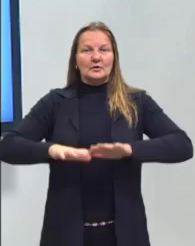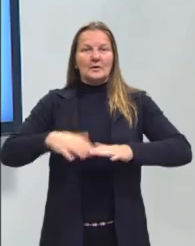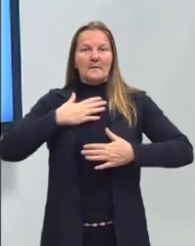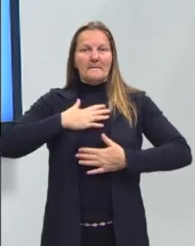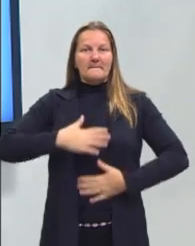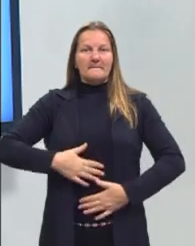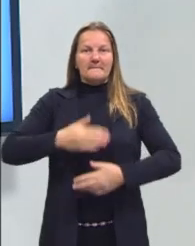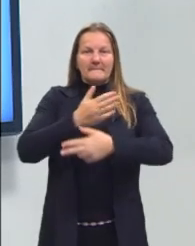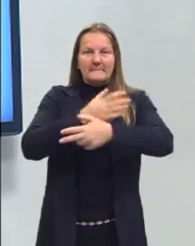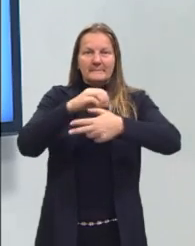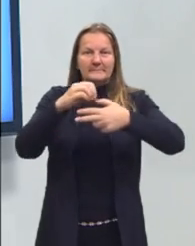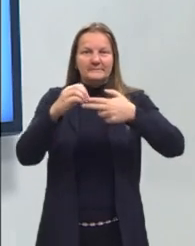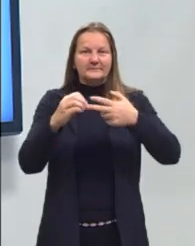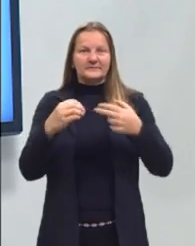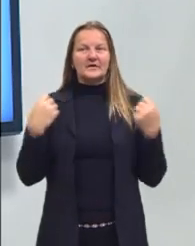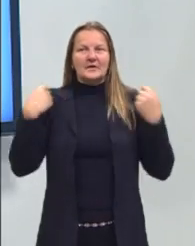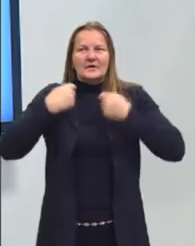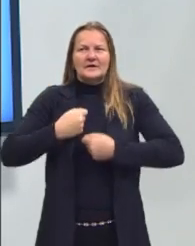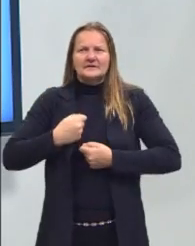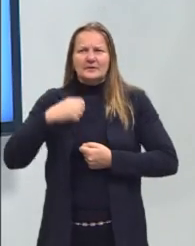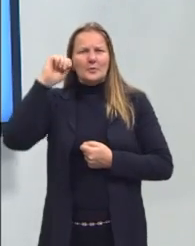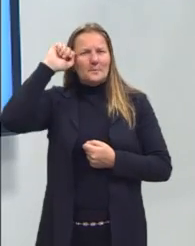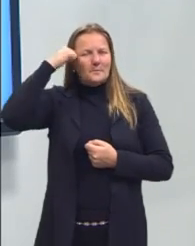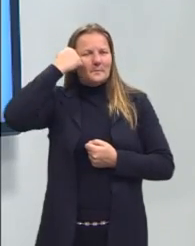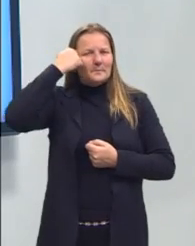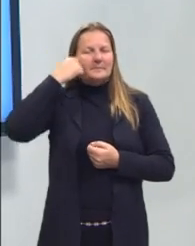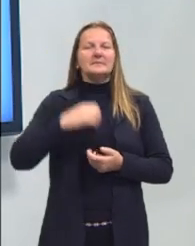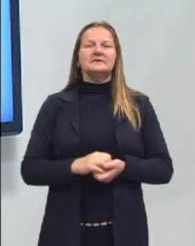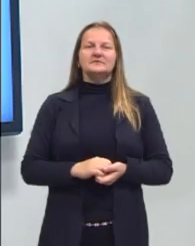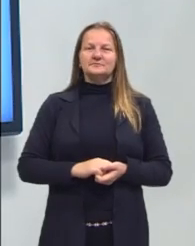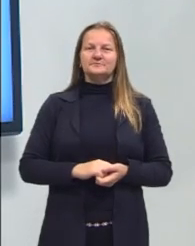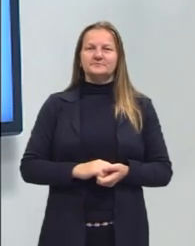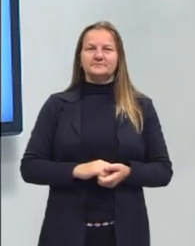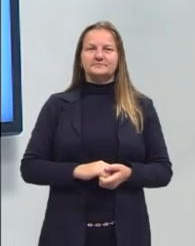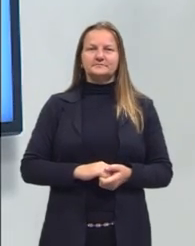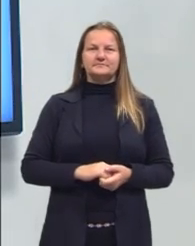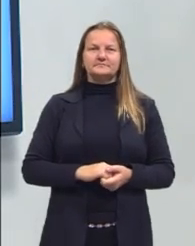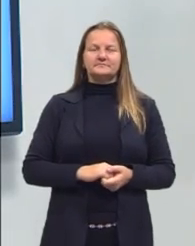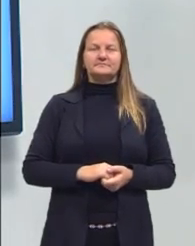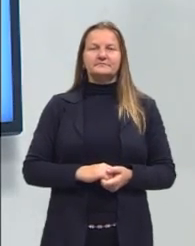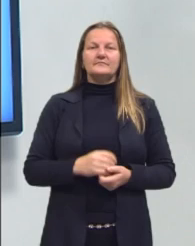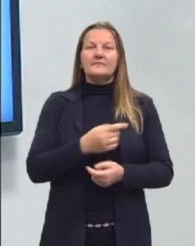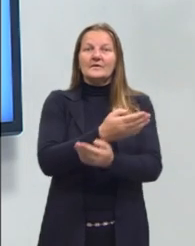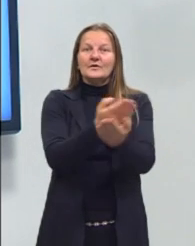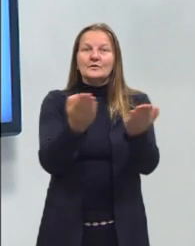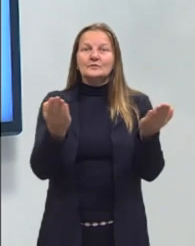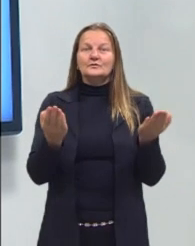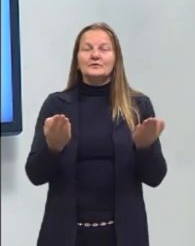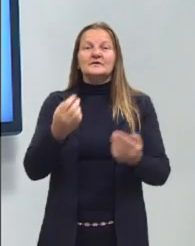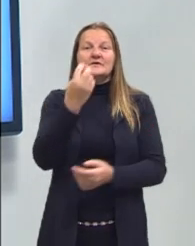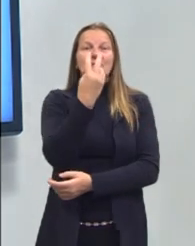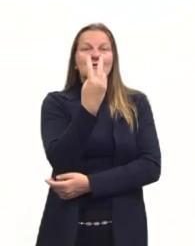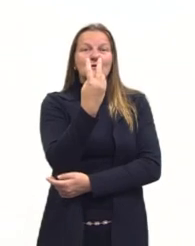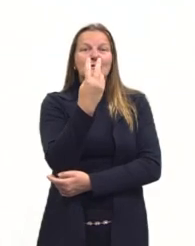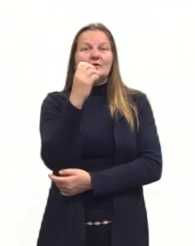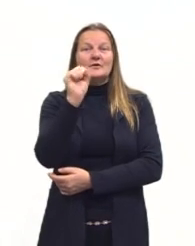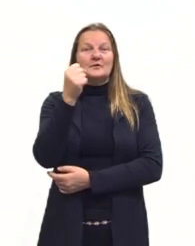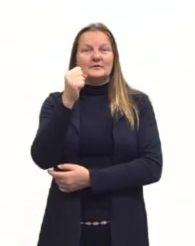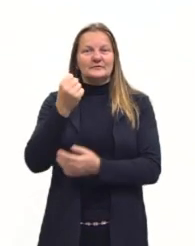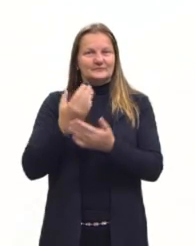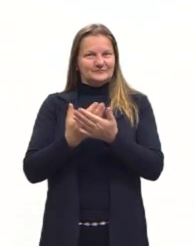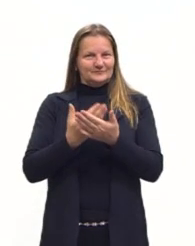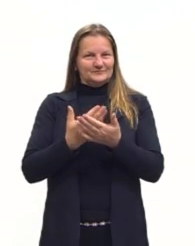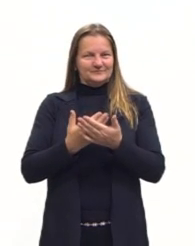camiseta do projeto e um casaquinho preto colocado por cima para a nossa 28ª aula.